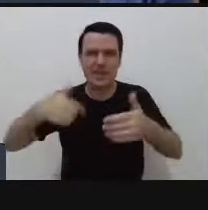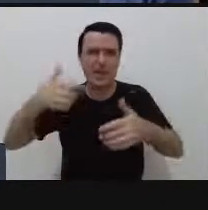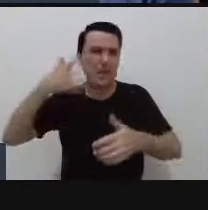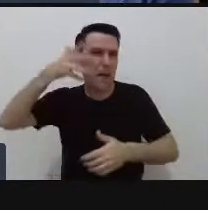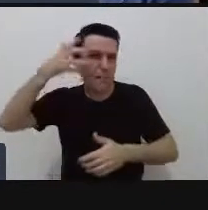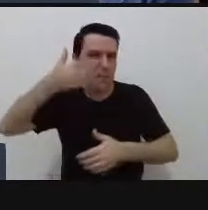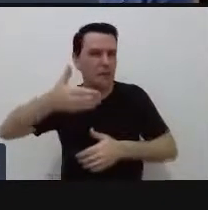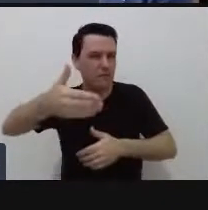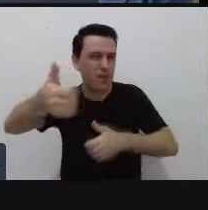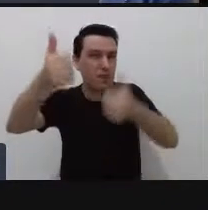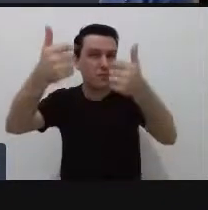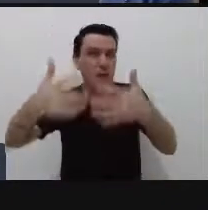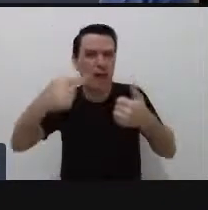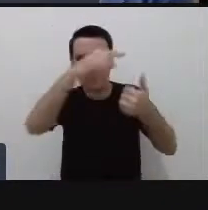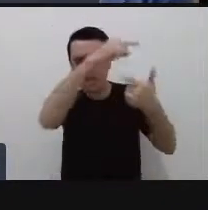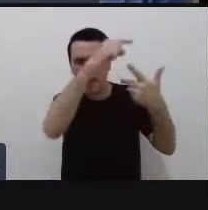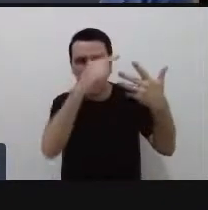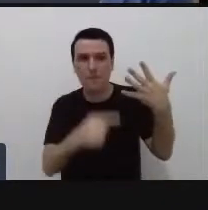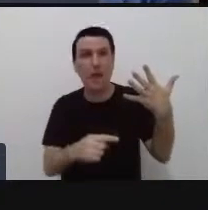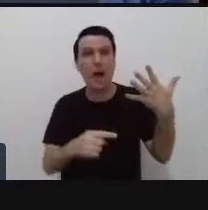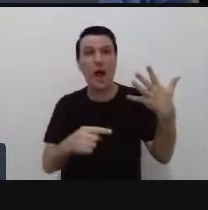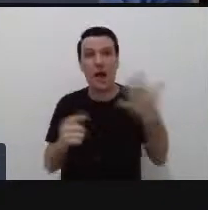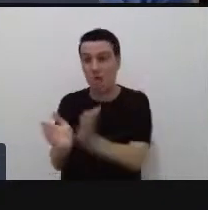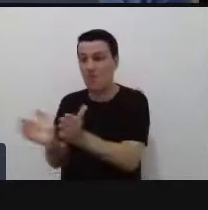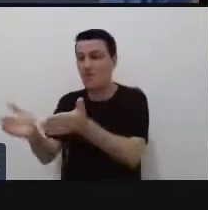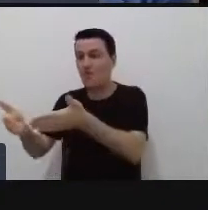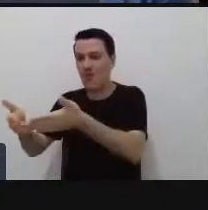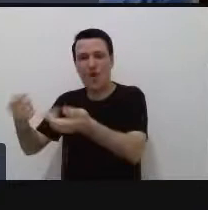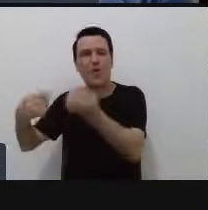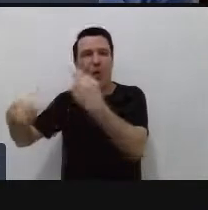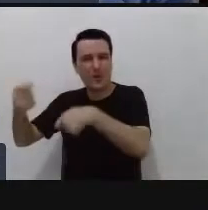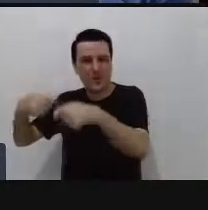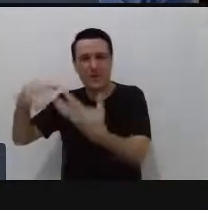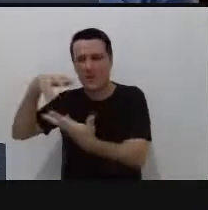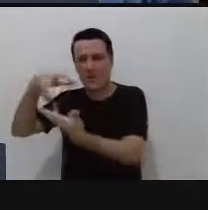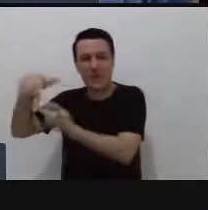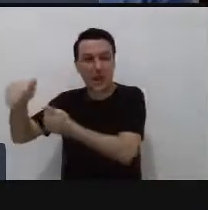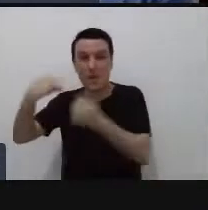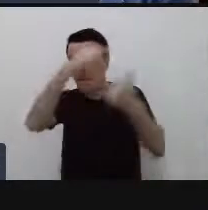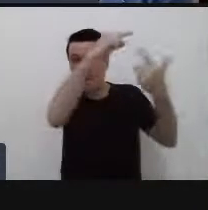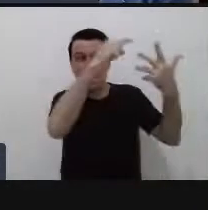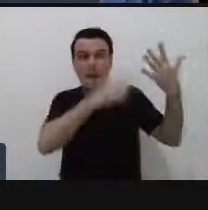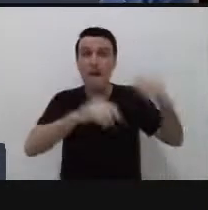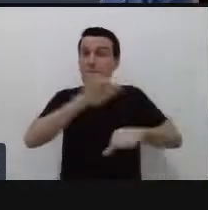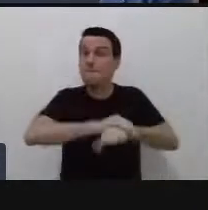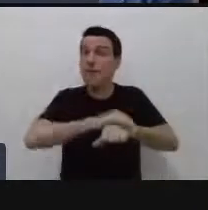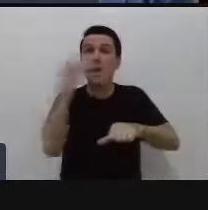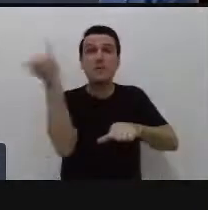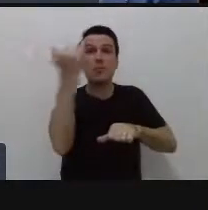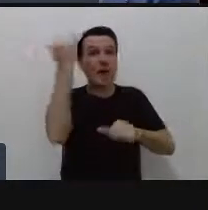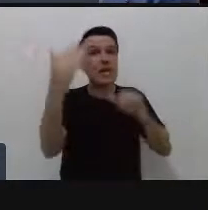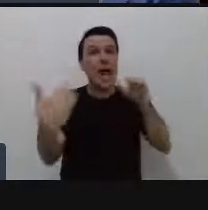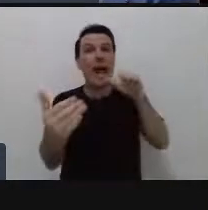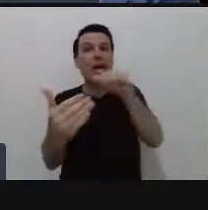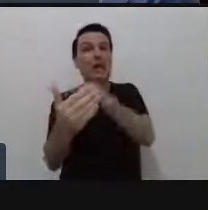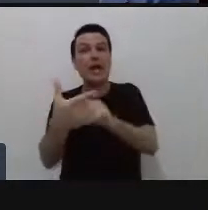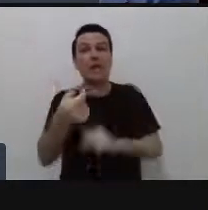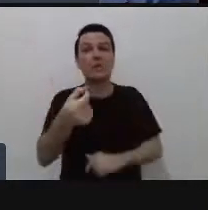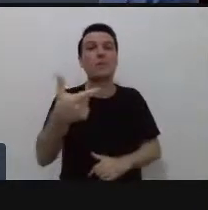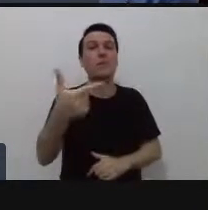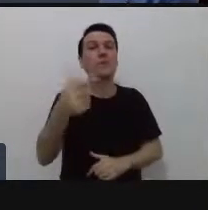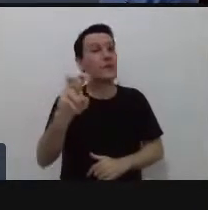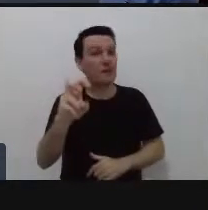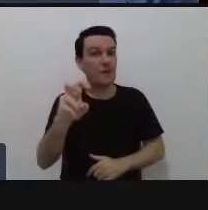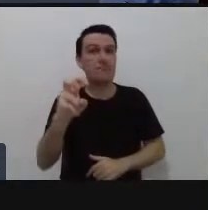elas são de acordo com o Fórum Econômico Mundial as habilidades mais importantes até 2025, então reforça